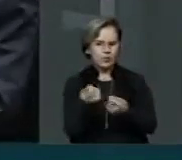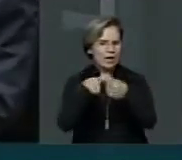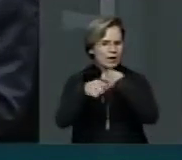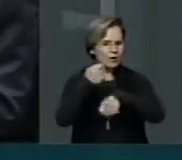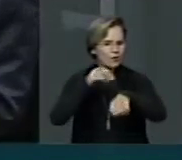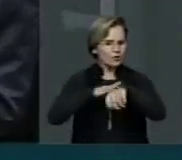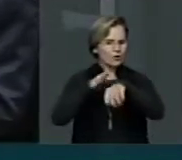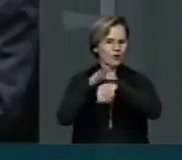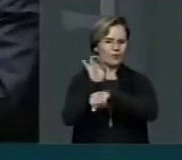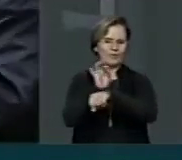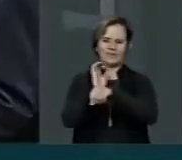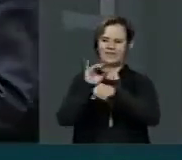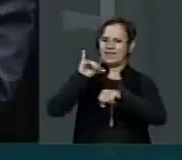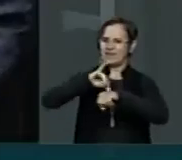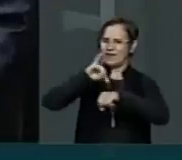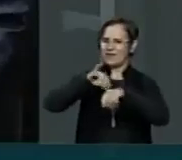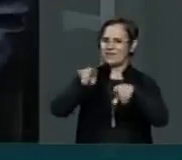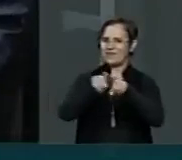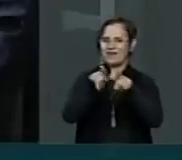Estado e da nossa capital,